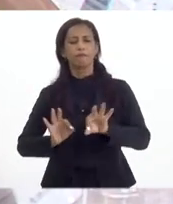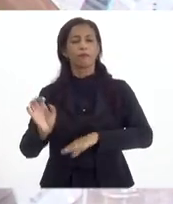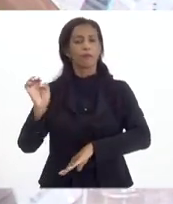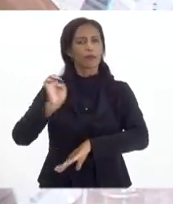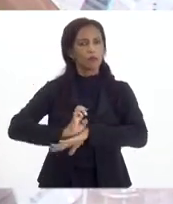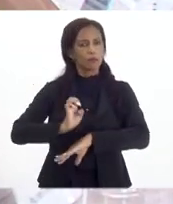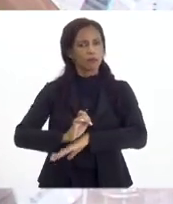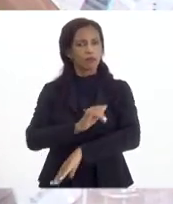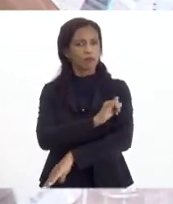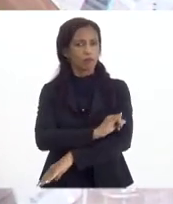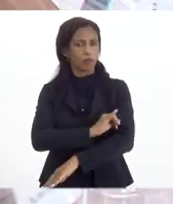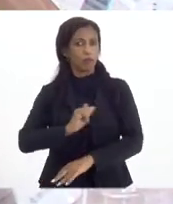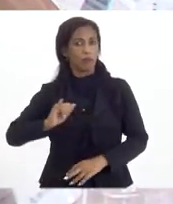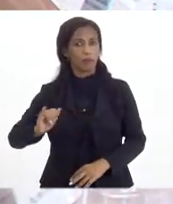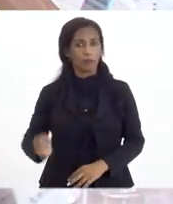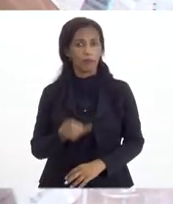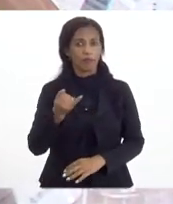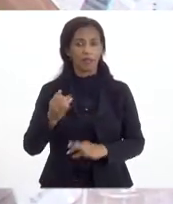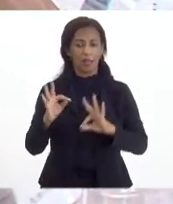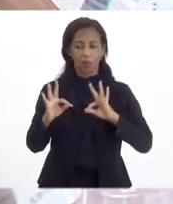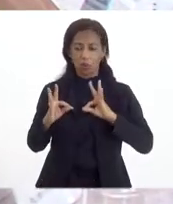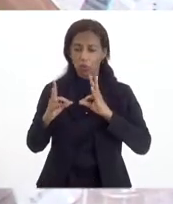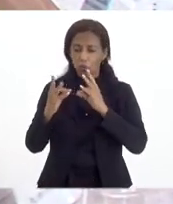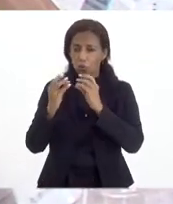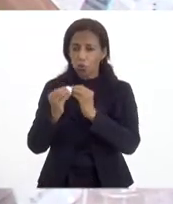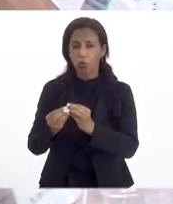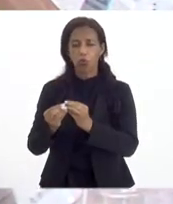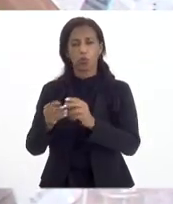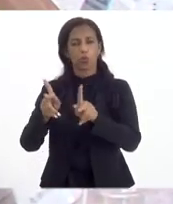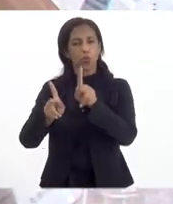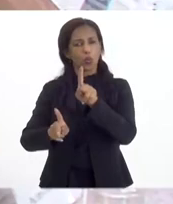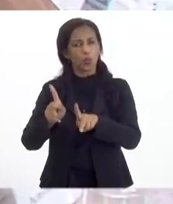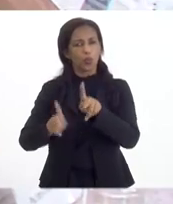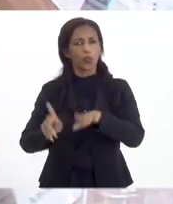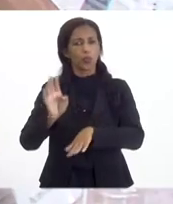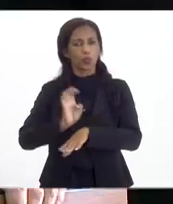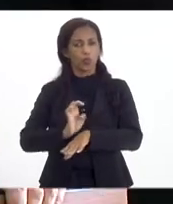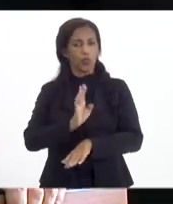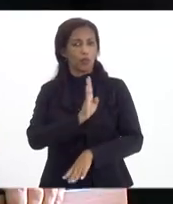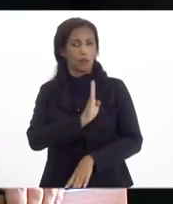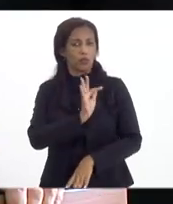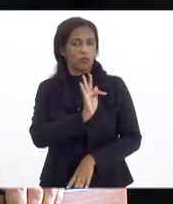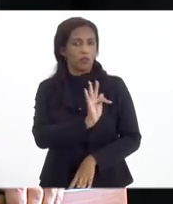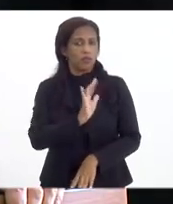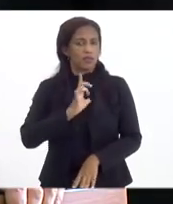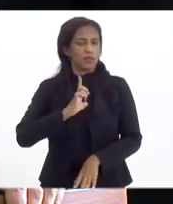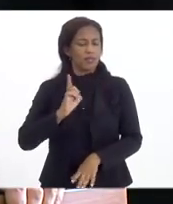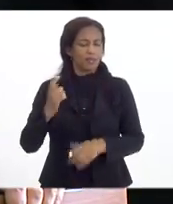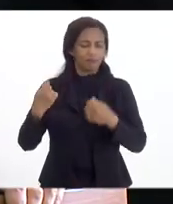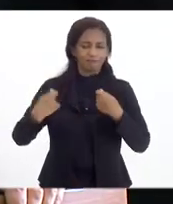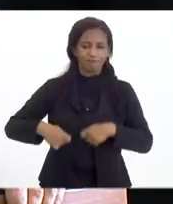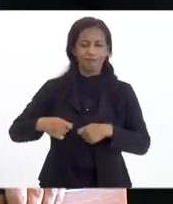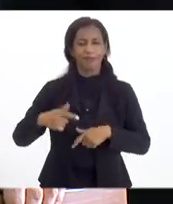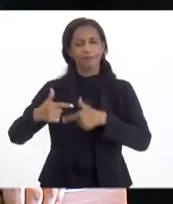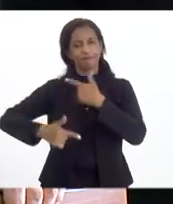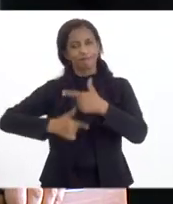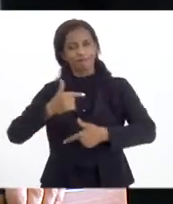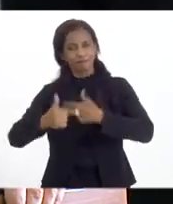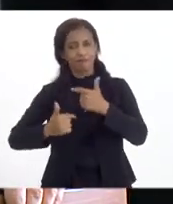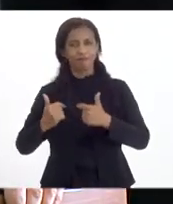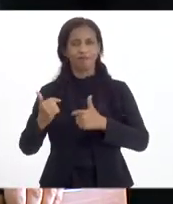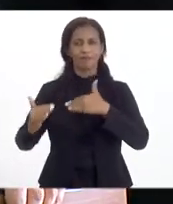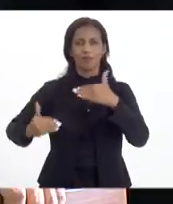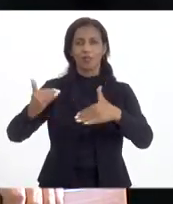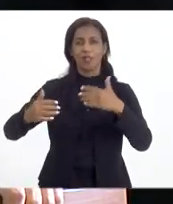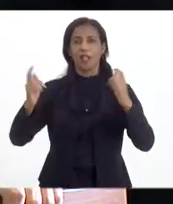do Rio de Janeiro e aproveitarmos todas as oportunidades que o povo do Estado do Rio de da Baixada, tem o que ele merece, que é emprego, que é desenvolvimento,